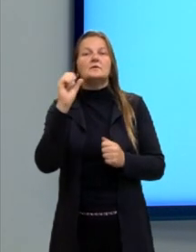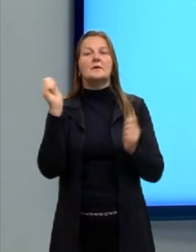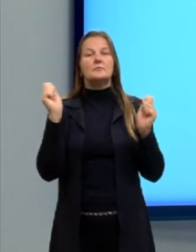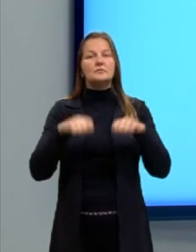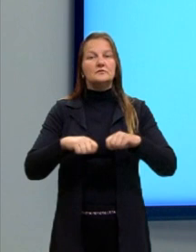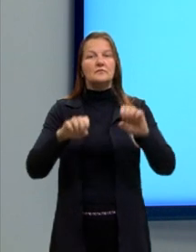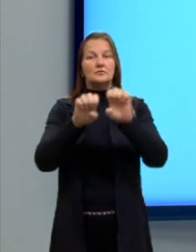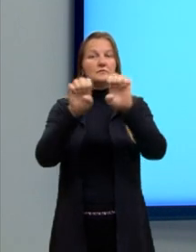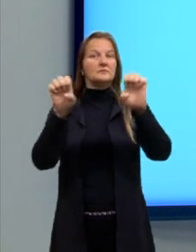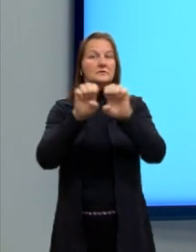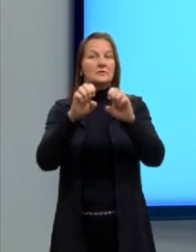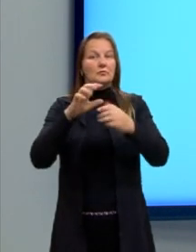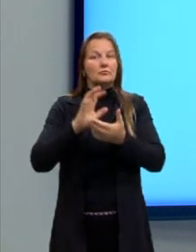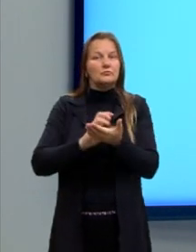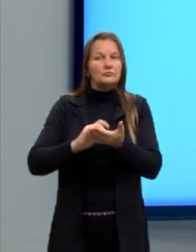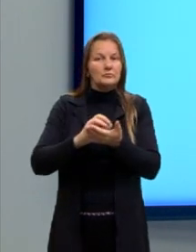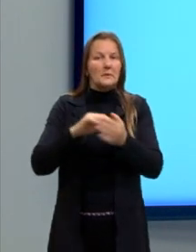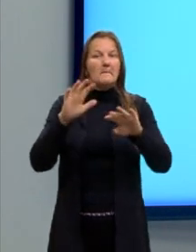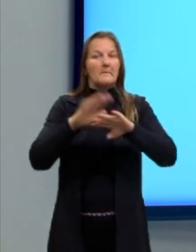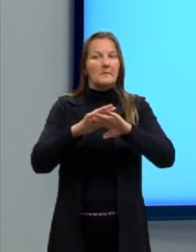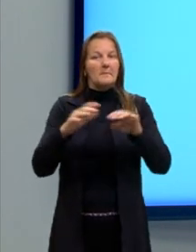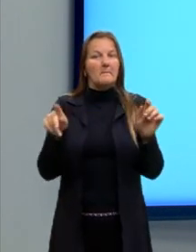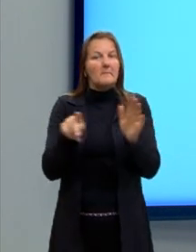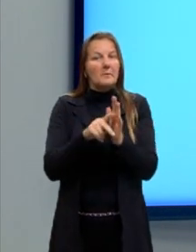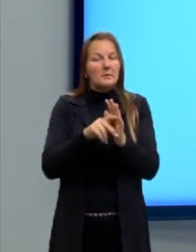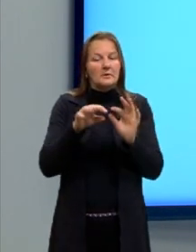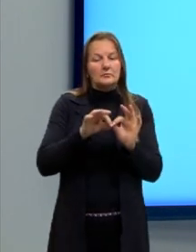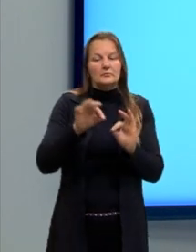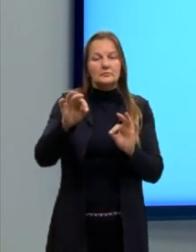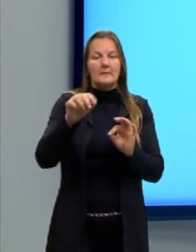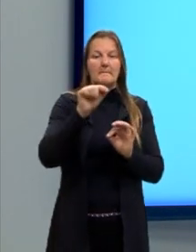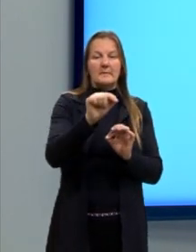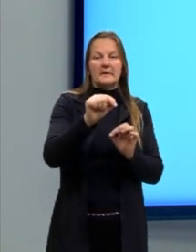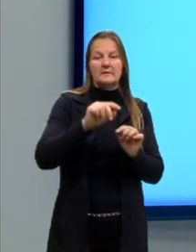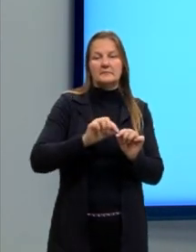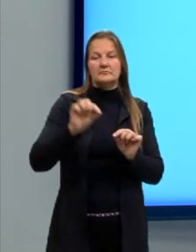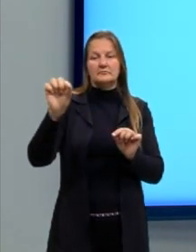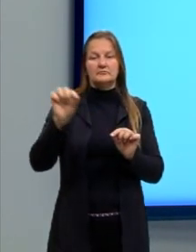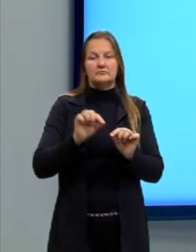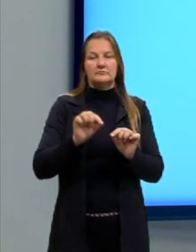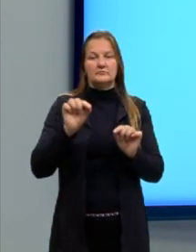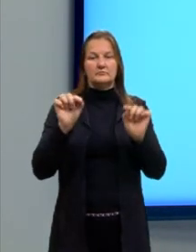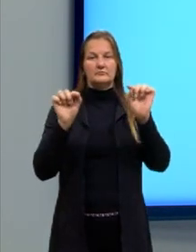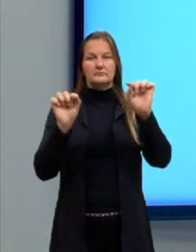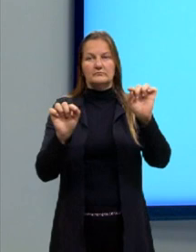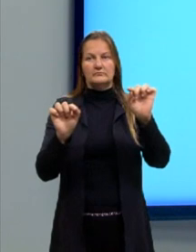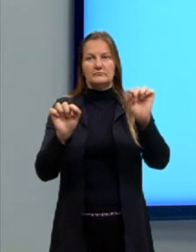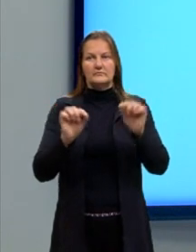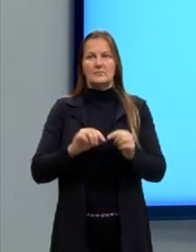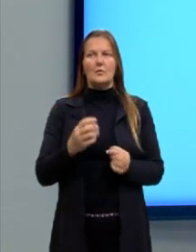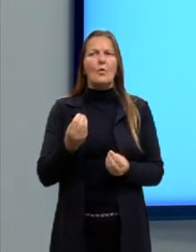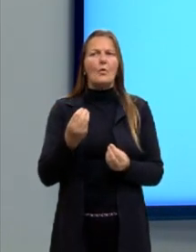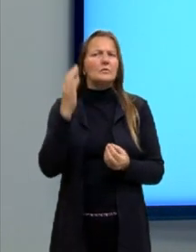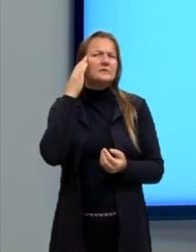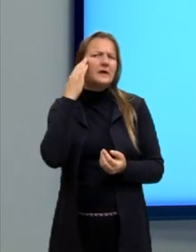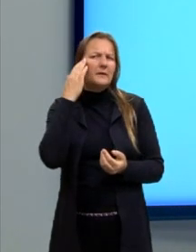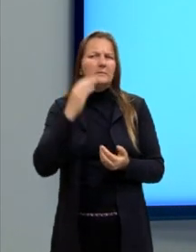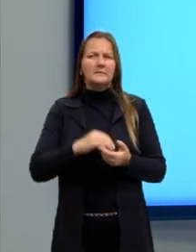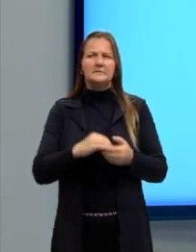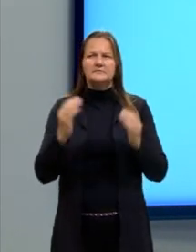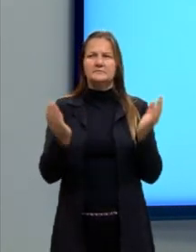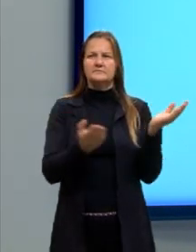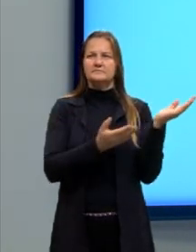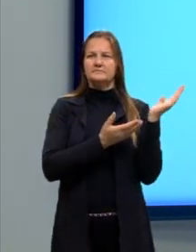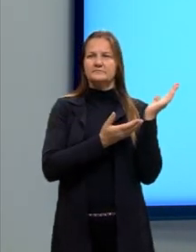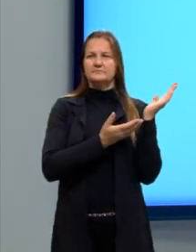expressão matemática para calcular a distância entre esses dois pontos, né? A distância, então, ela é dada